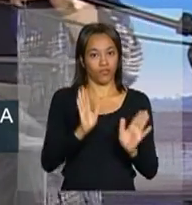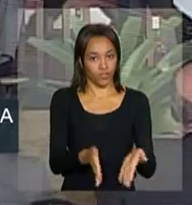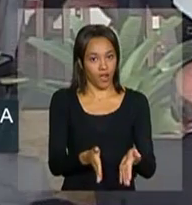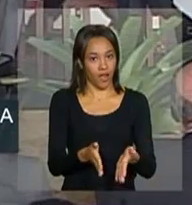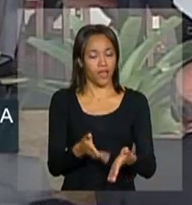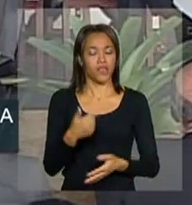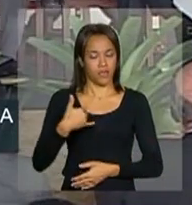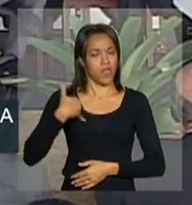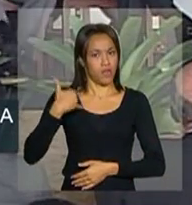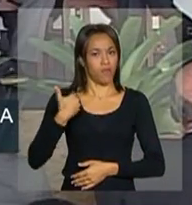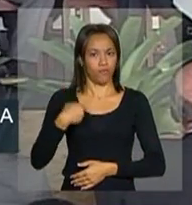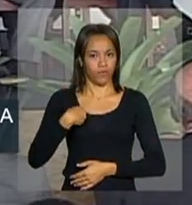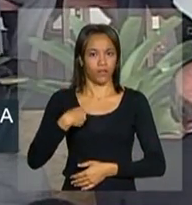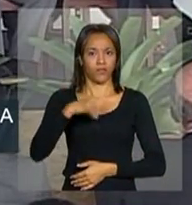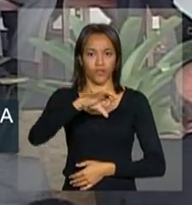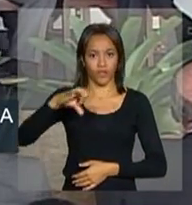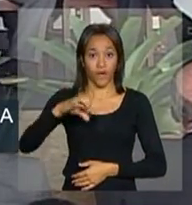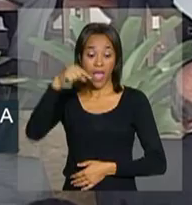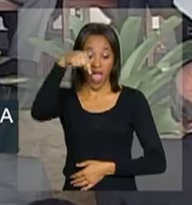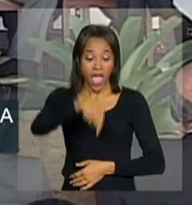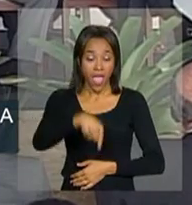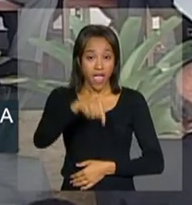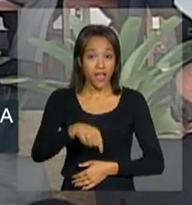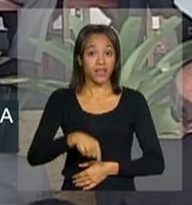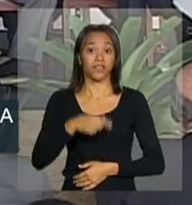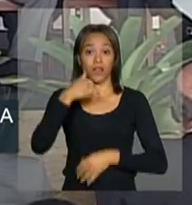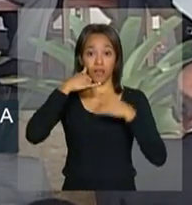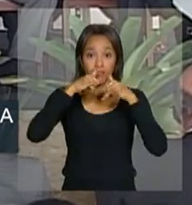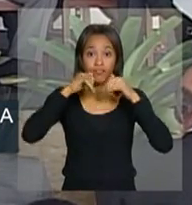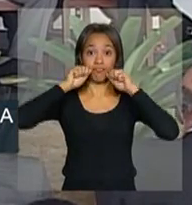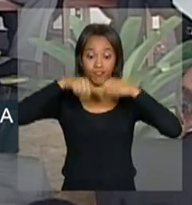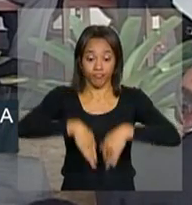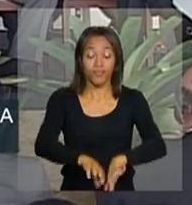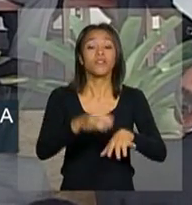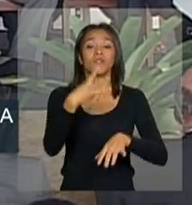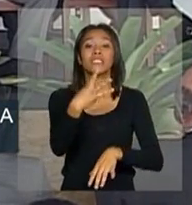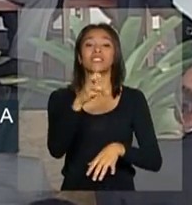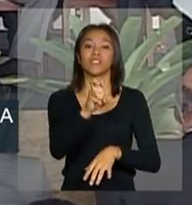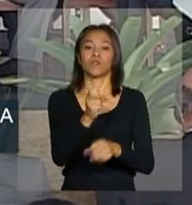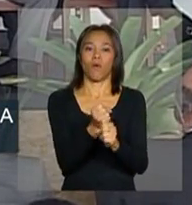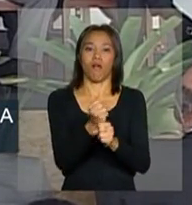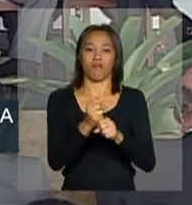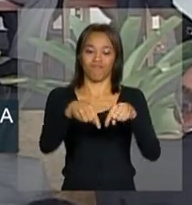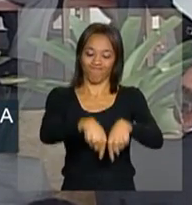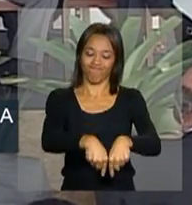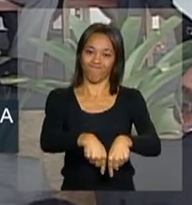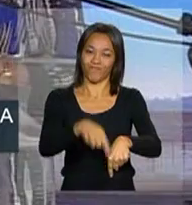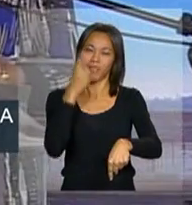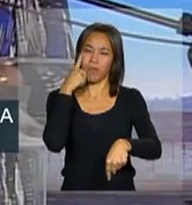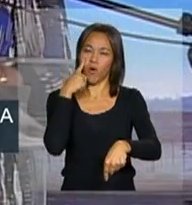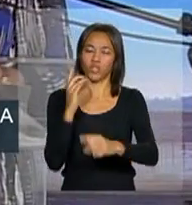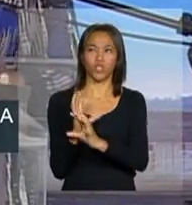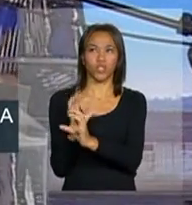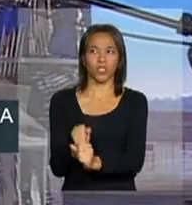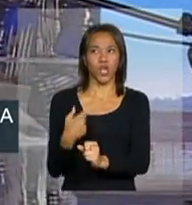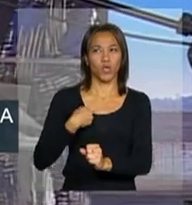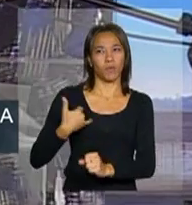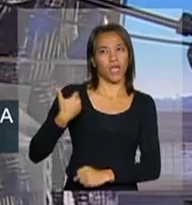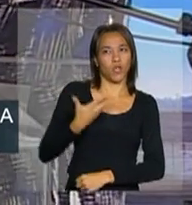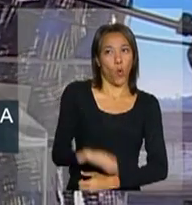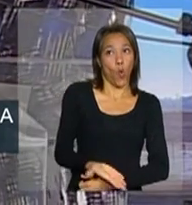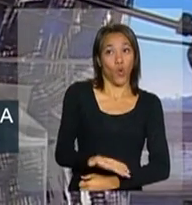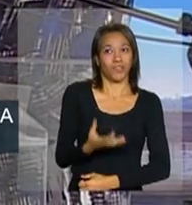Eu tiver 99 anos, essa usina terá 35. Então, vocês podem fazer a conta, eu tenho 64.